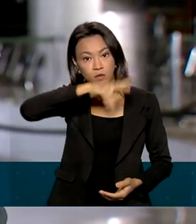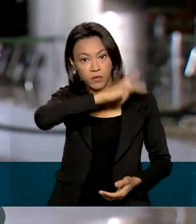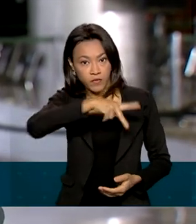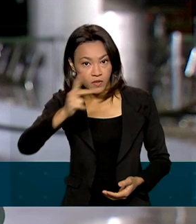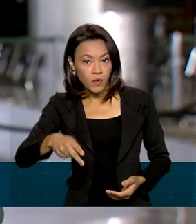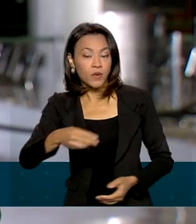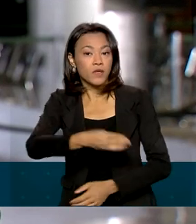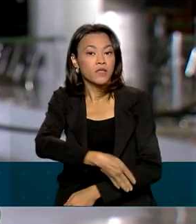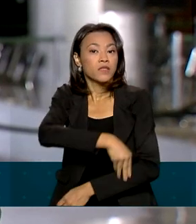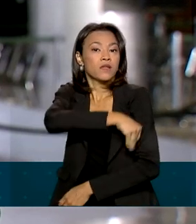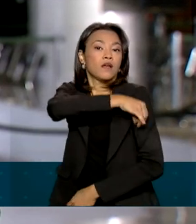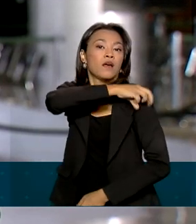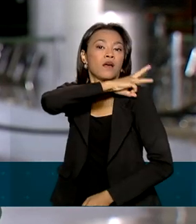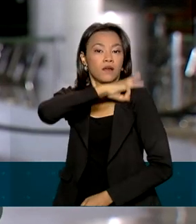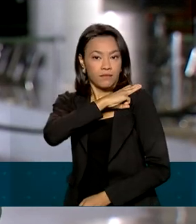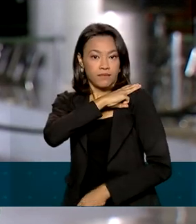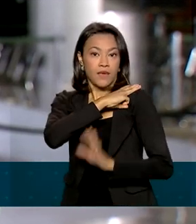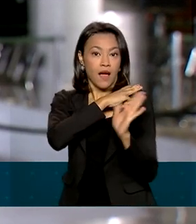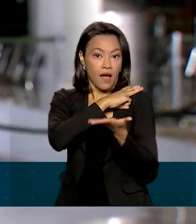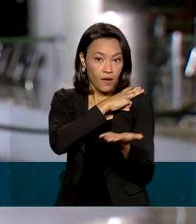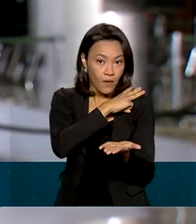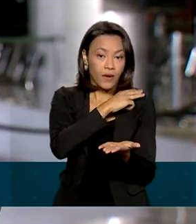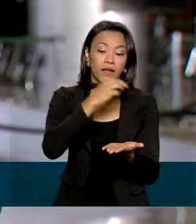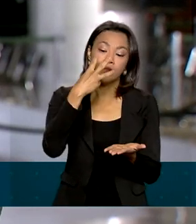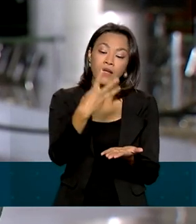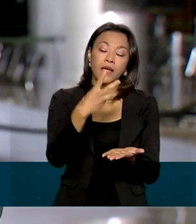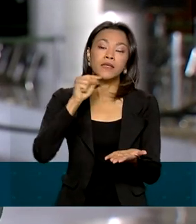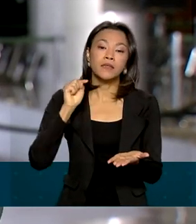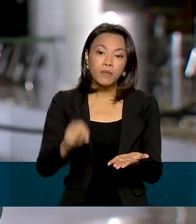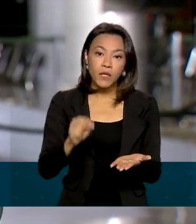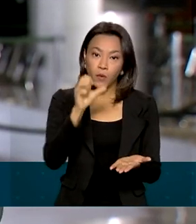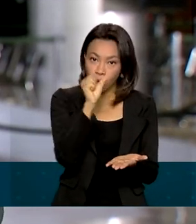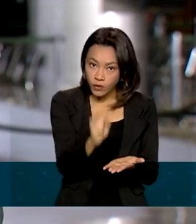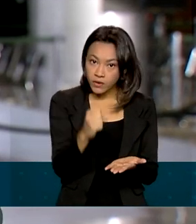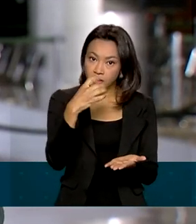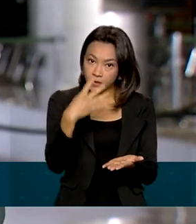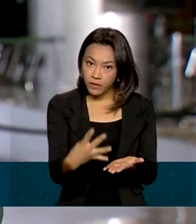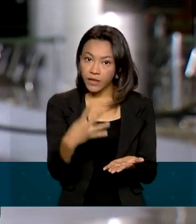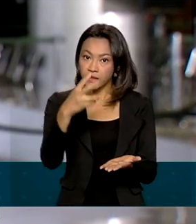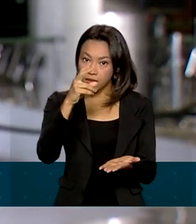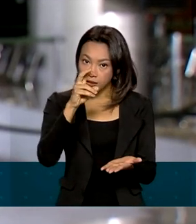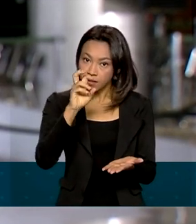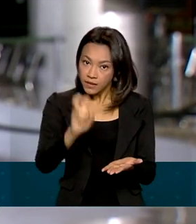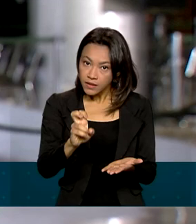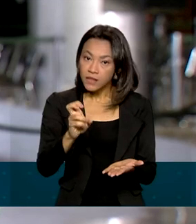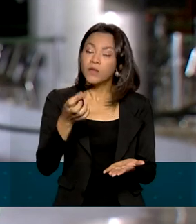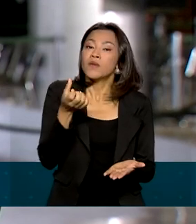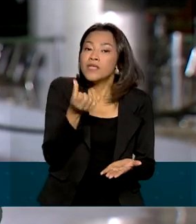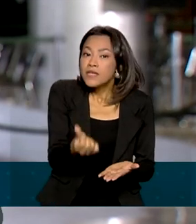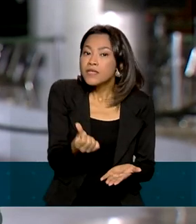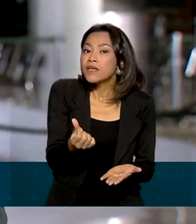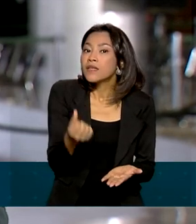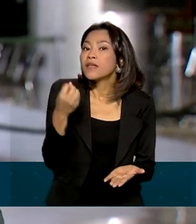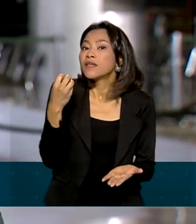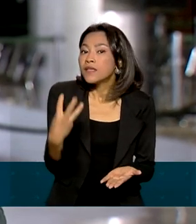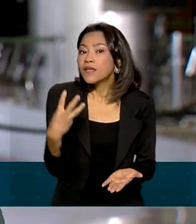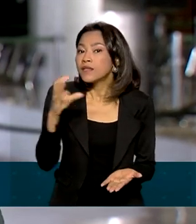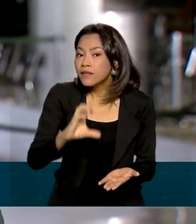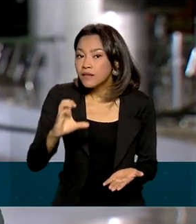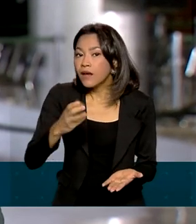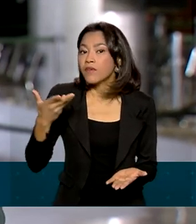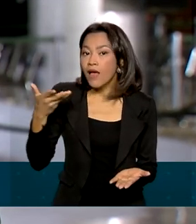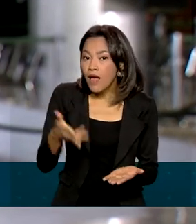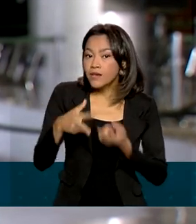da educação básica, que a partir de agora passa a ser de R$.845,63. Essa é a maior